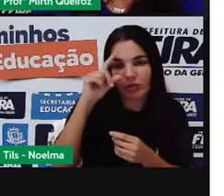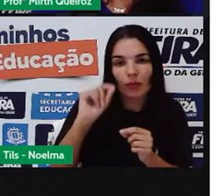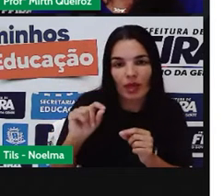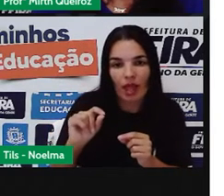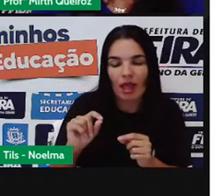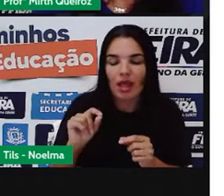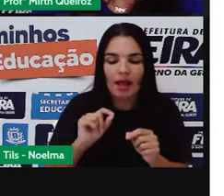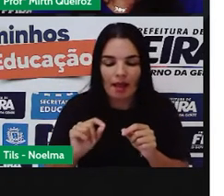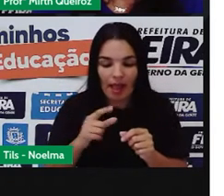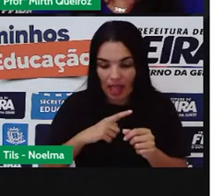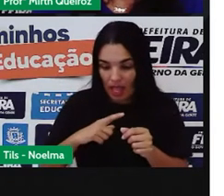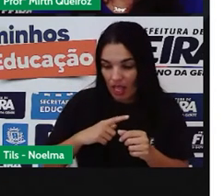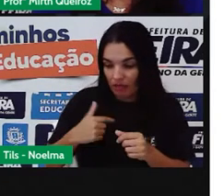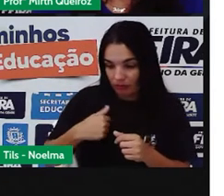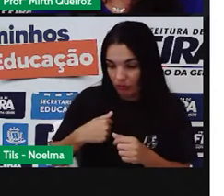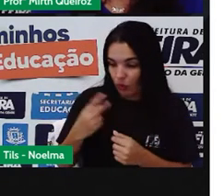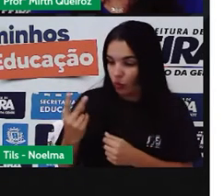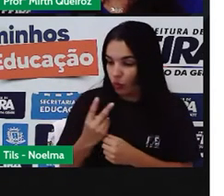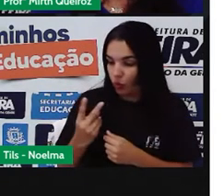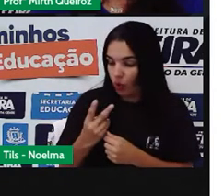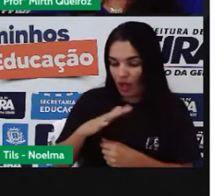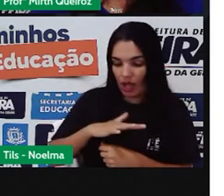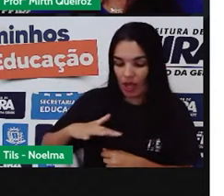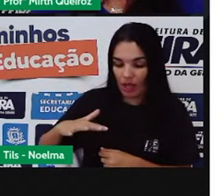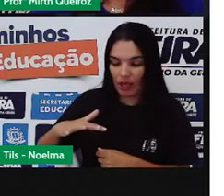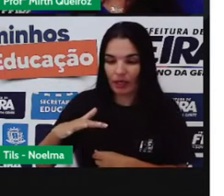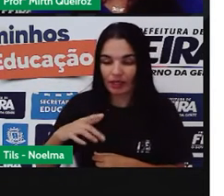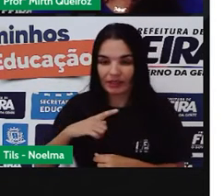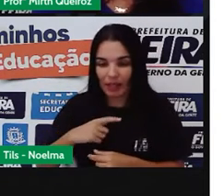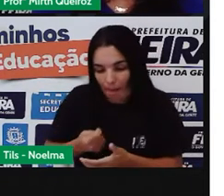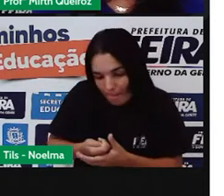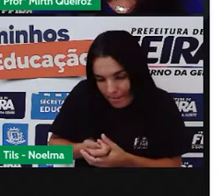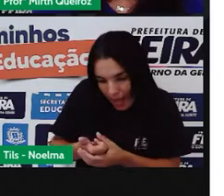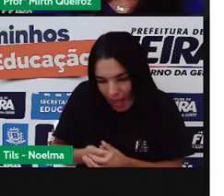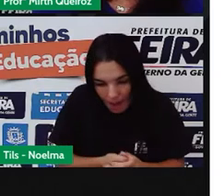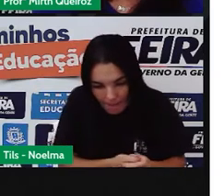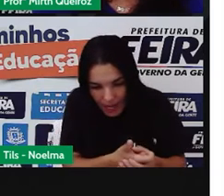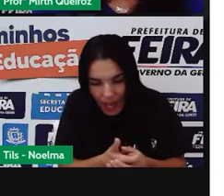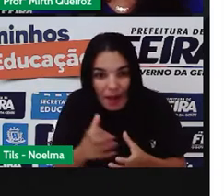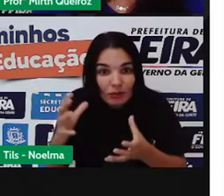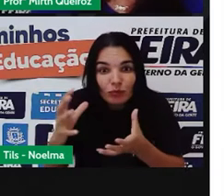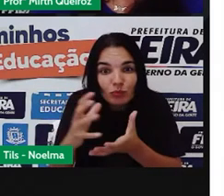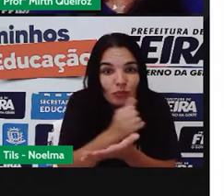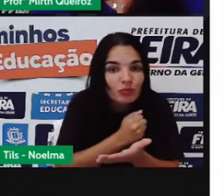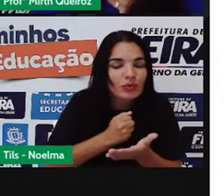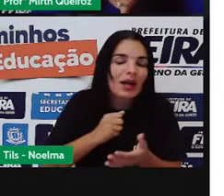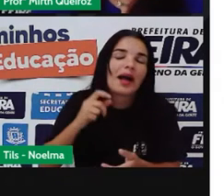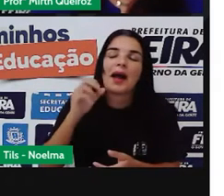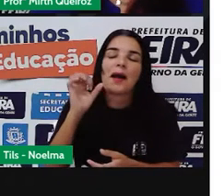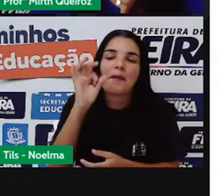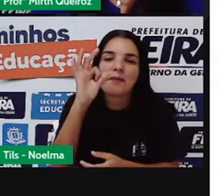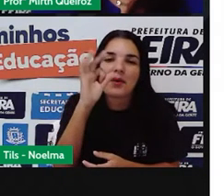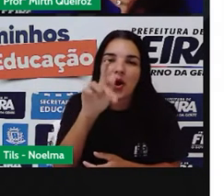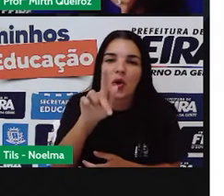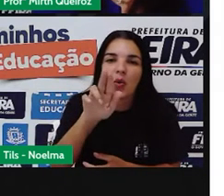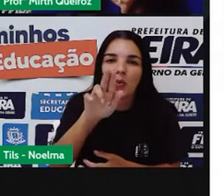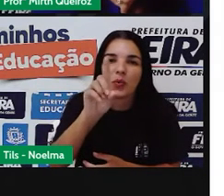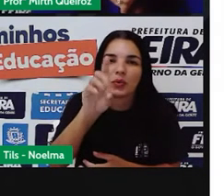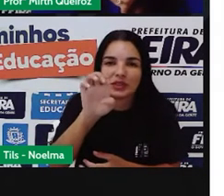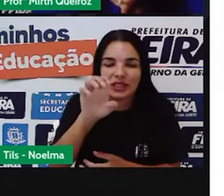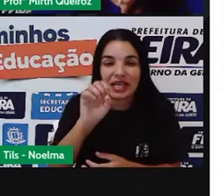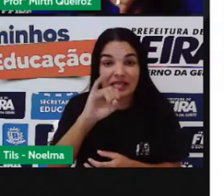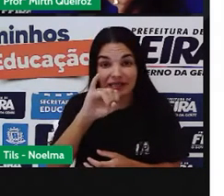competição Em que uma criança acerta A bolinha do adversário Para tentar capturá-la para si E aí, assim Se